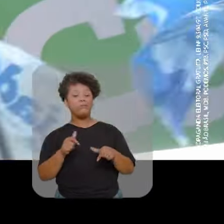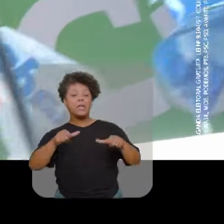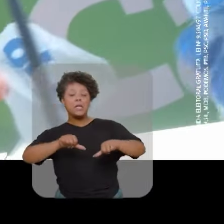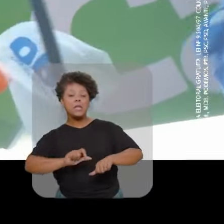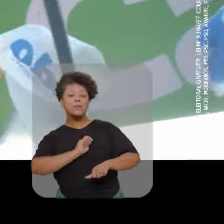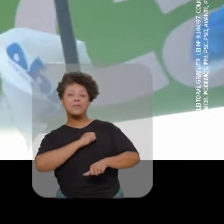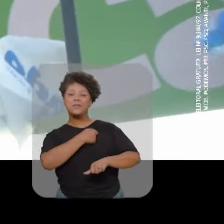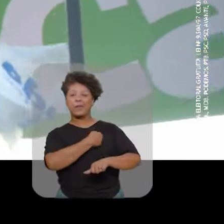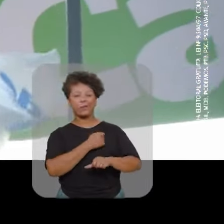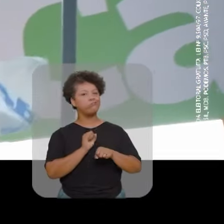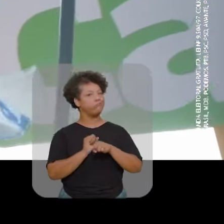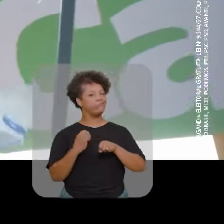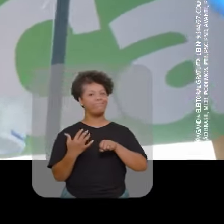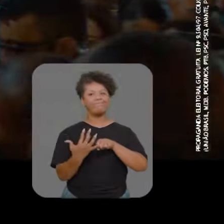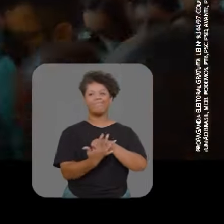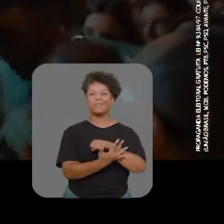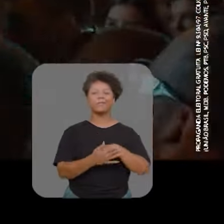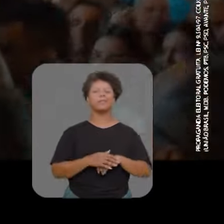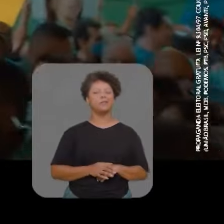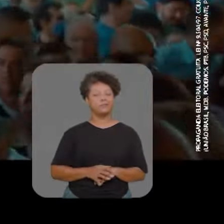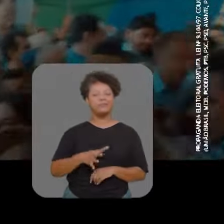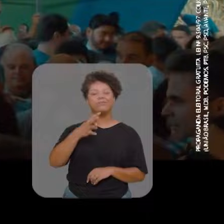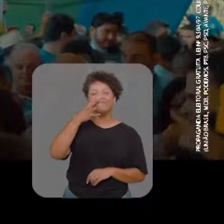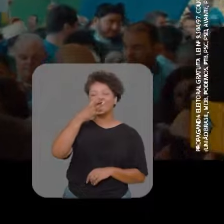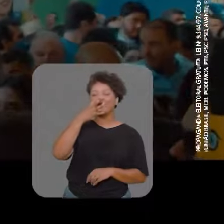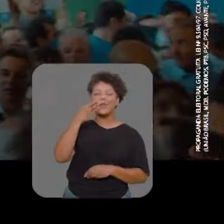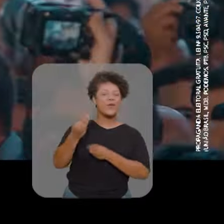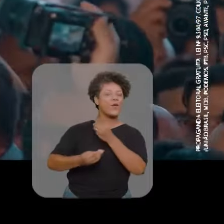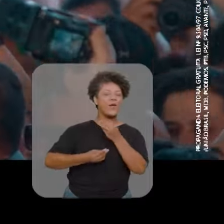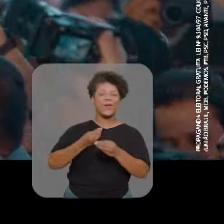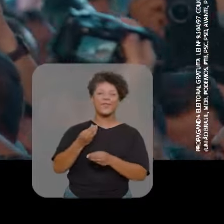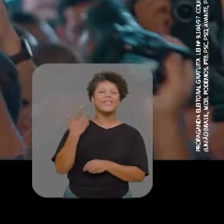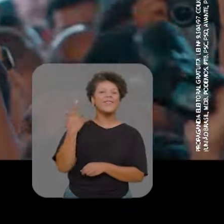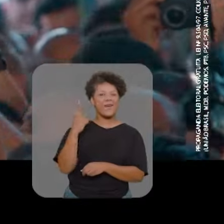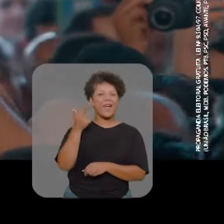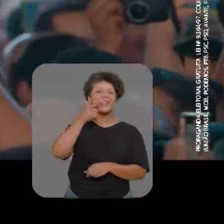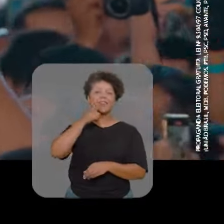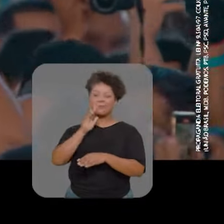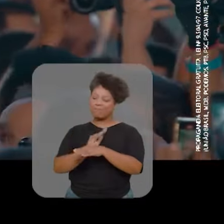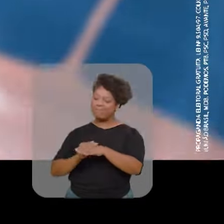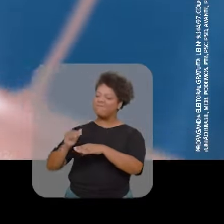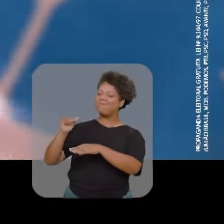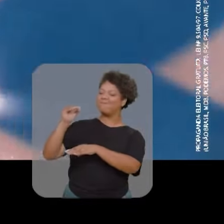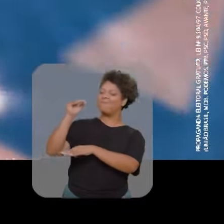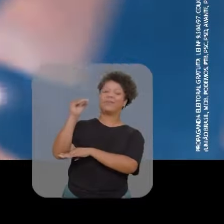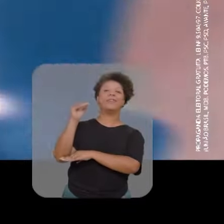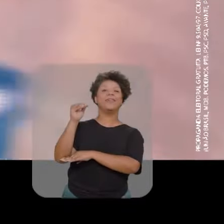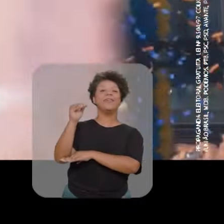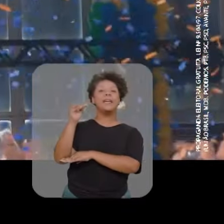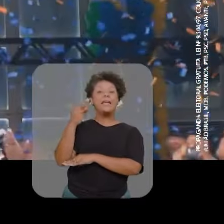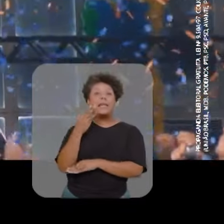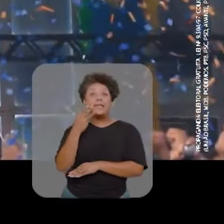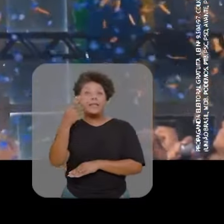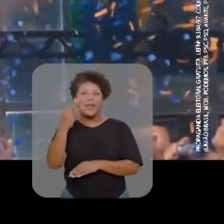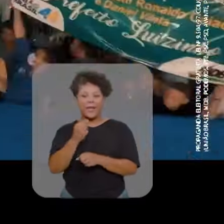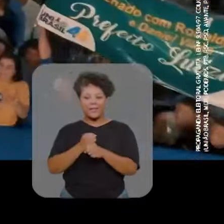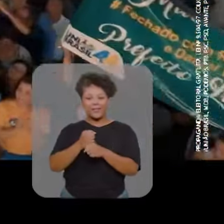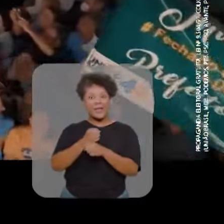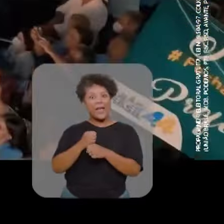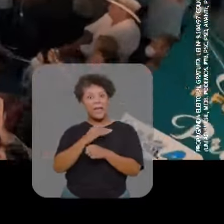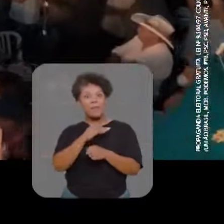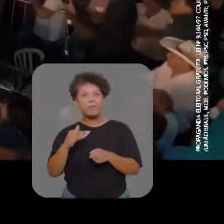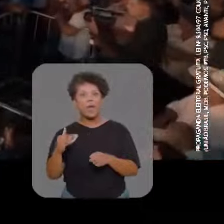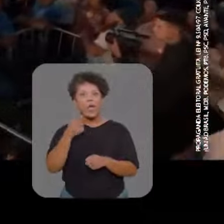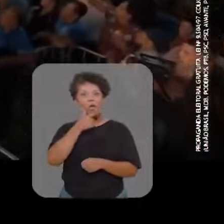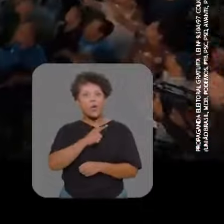fiscal e com a pandemia. Impressionante. Enquanto Goiás deu a volta por cima, em três anos e meio,